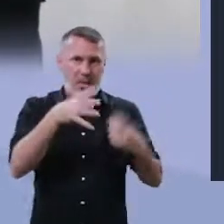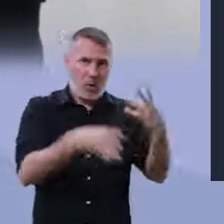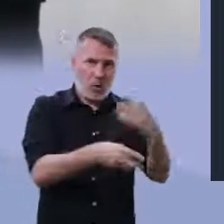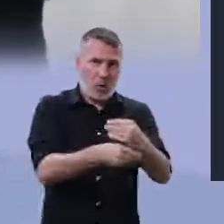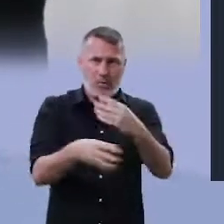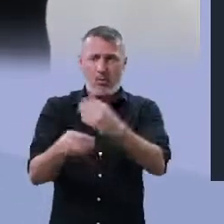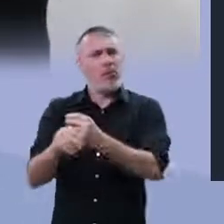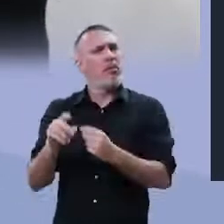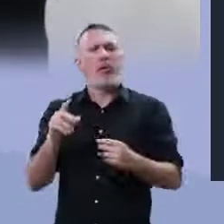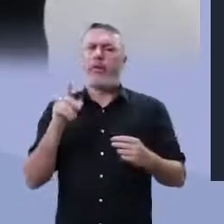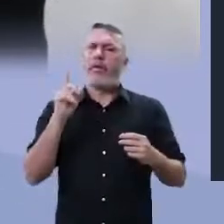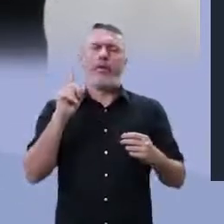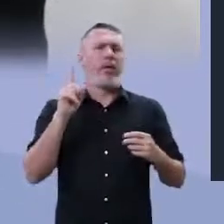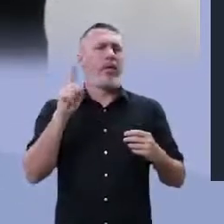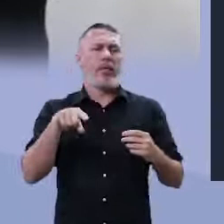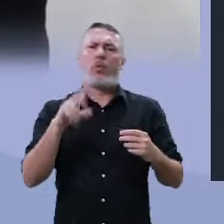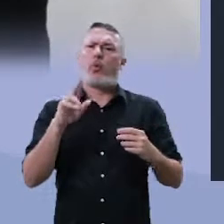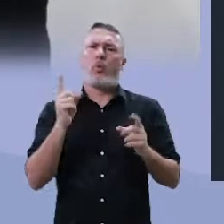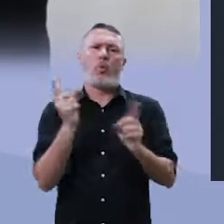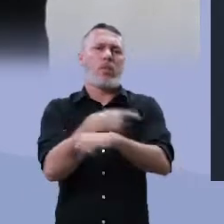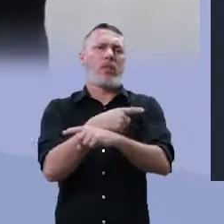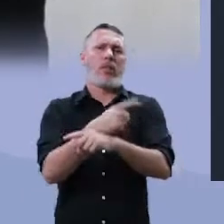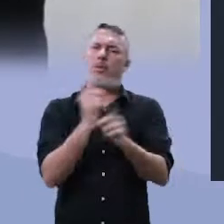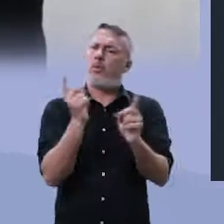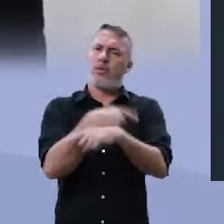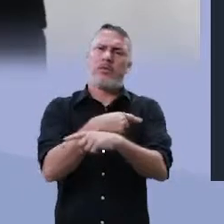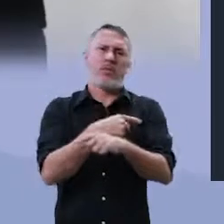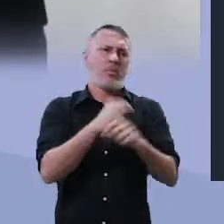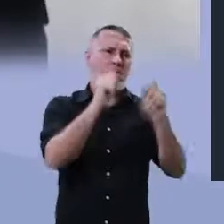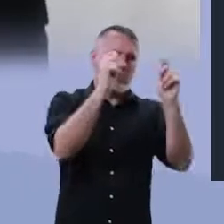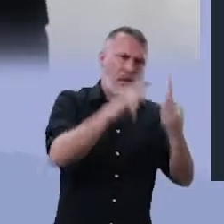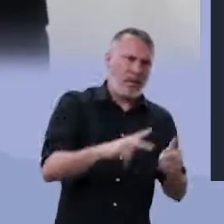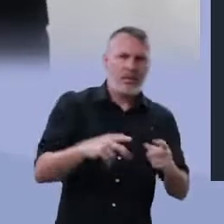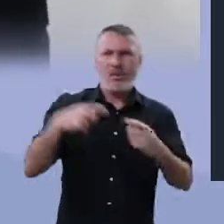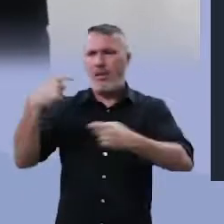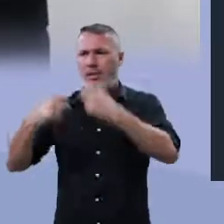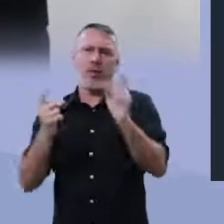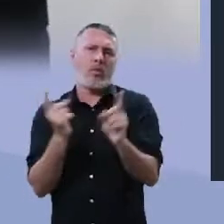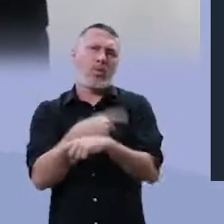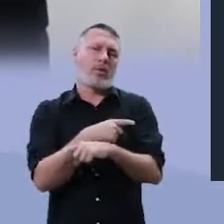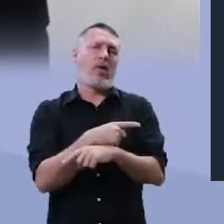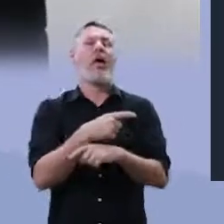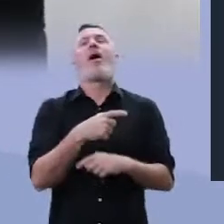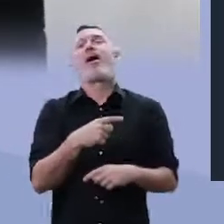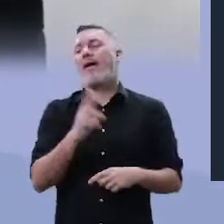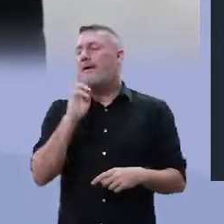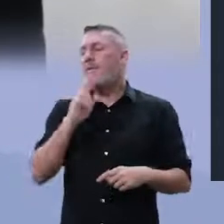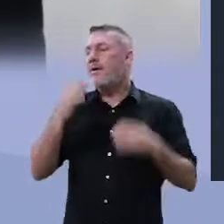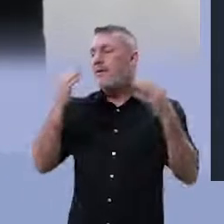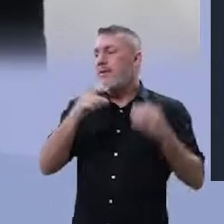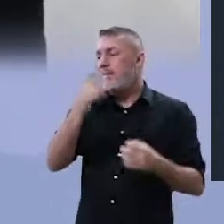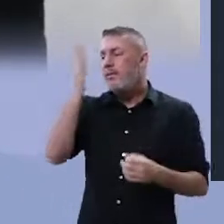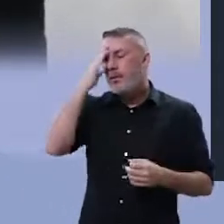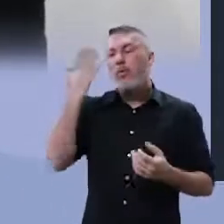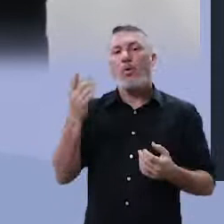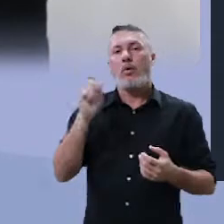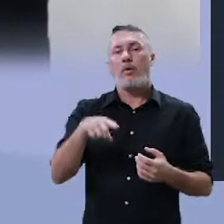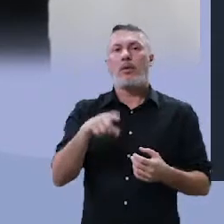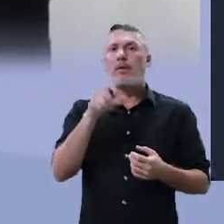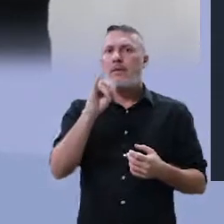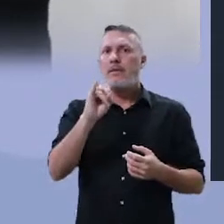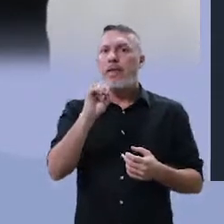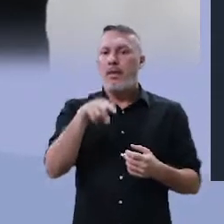complementos, são antônimos. São duas coisas nesta posição. Então, você já sabe a resposta.